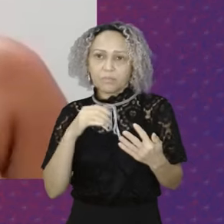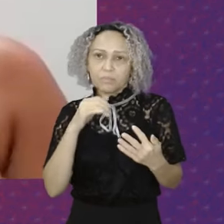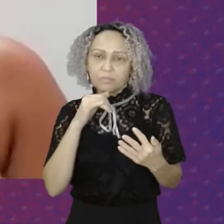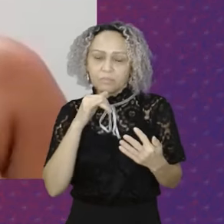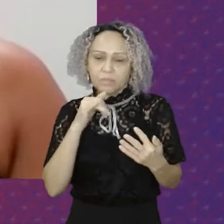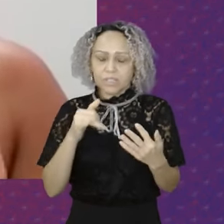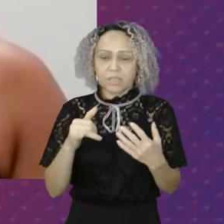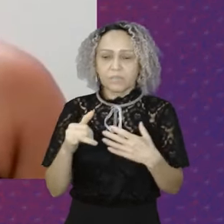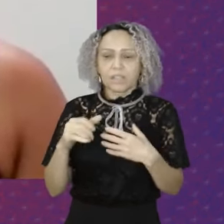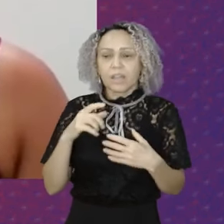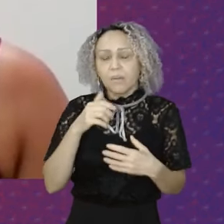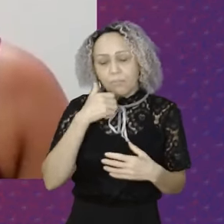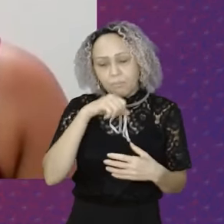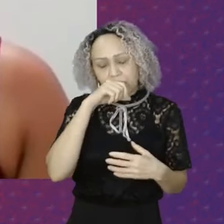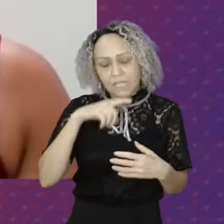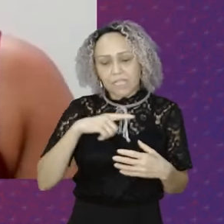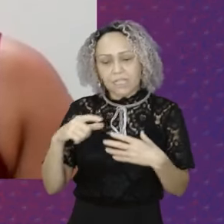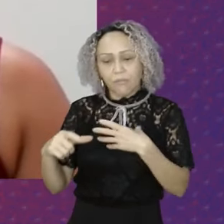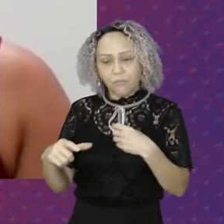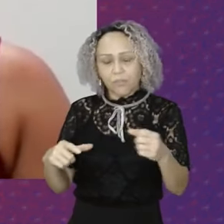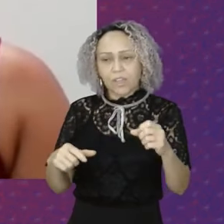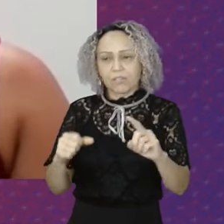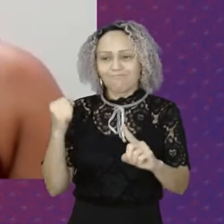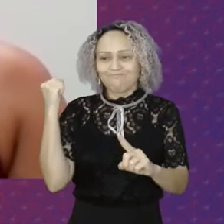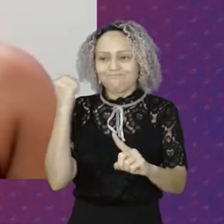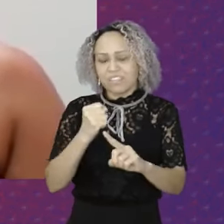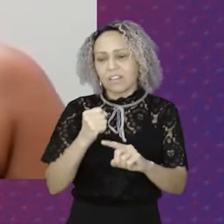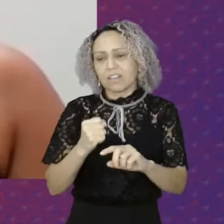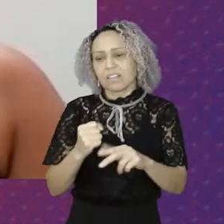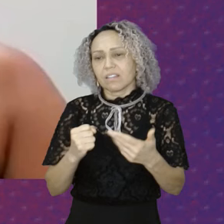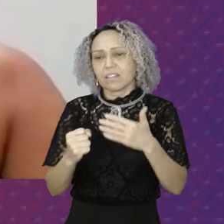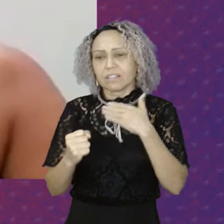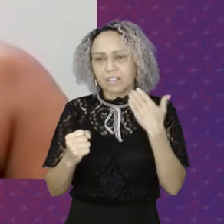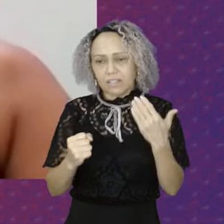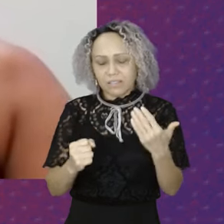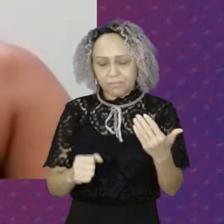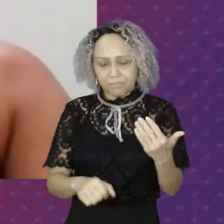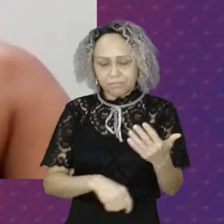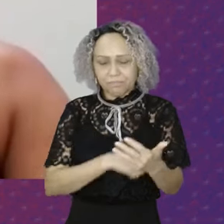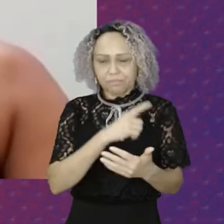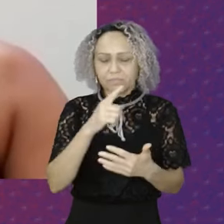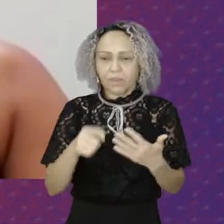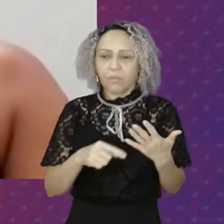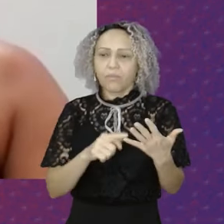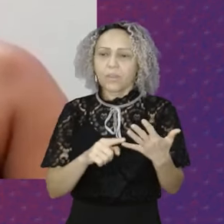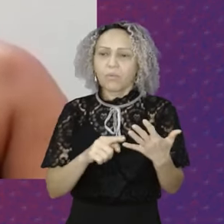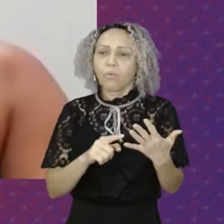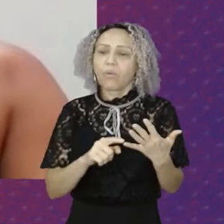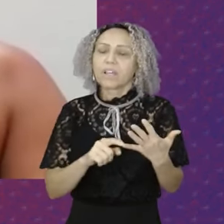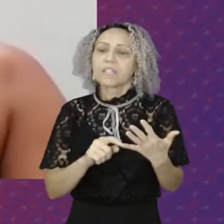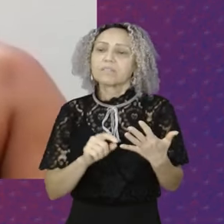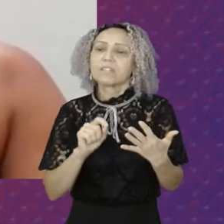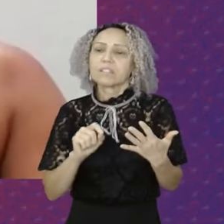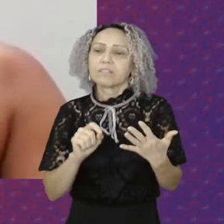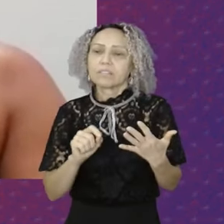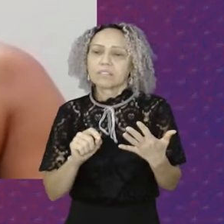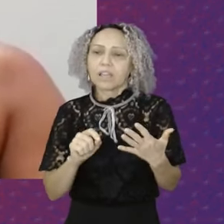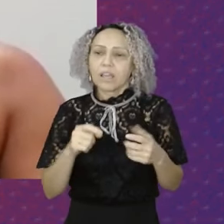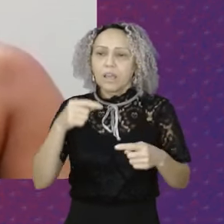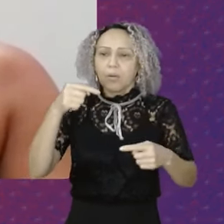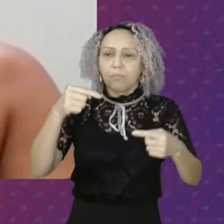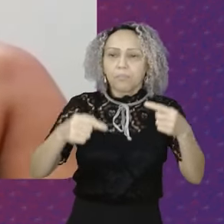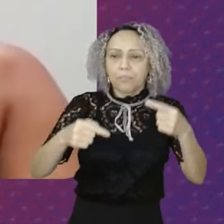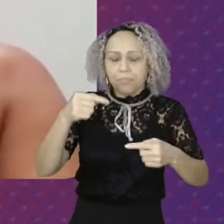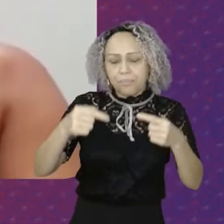Que tiveram os filhos Afastanados E por fim O quinto eixo É o que O eixo De políticas De